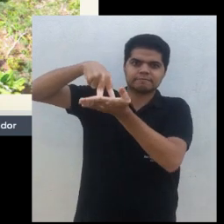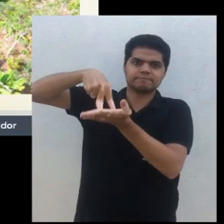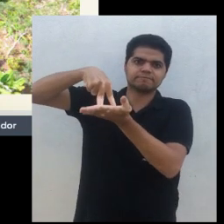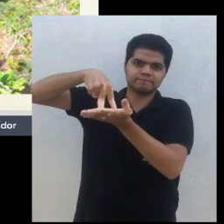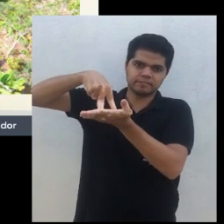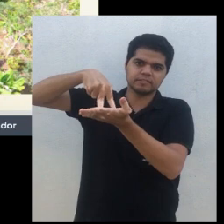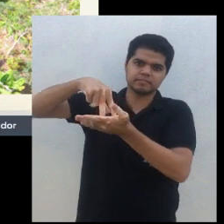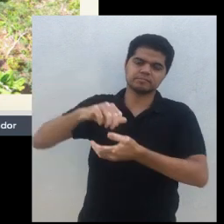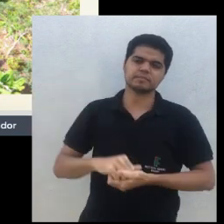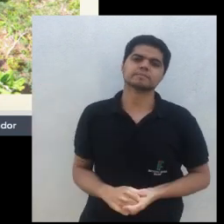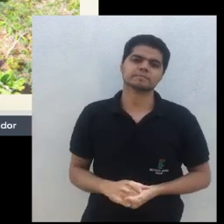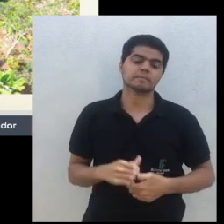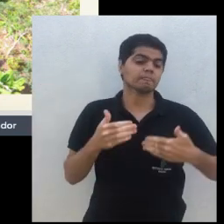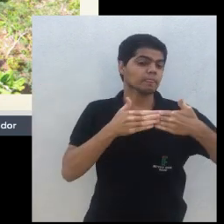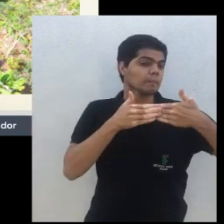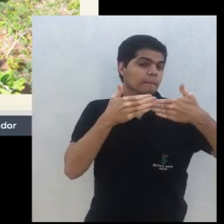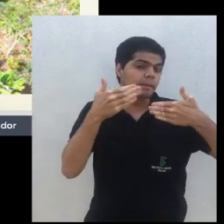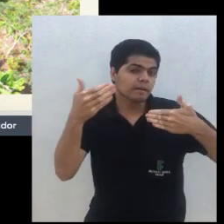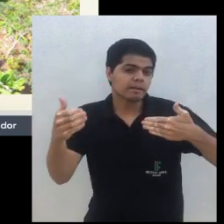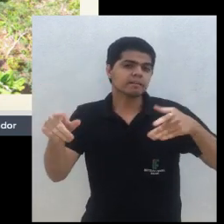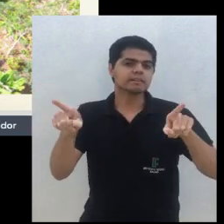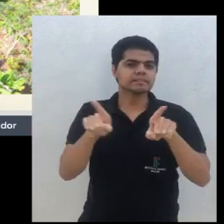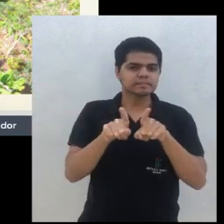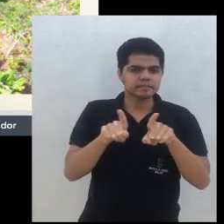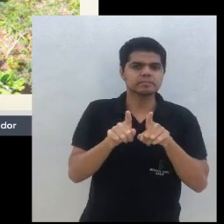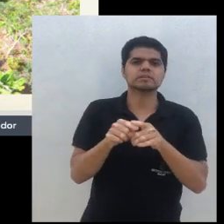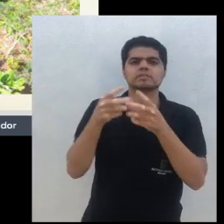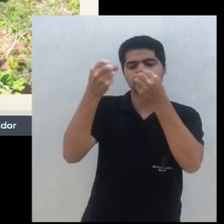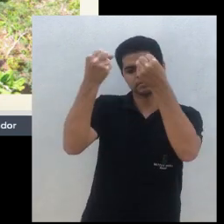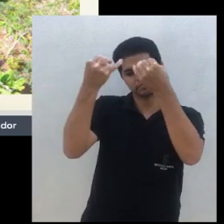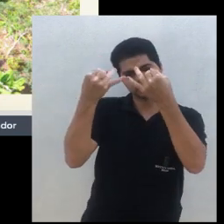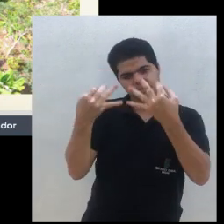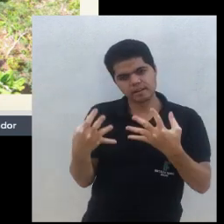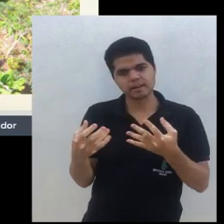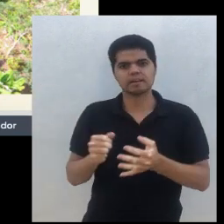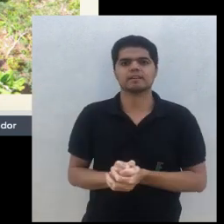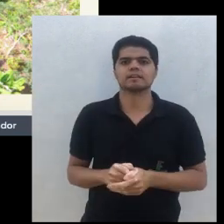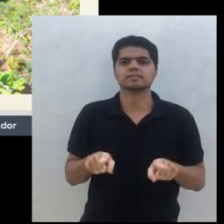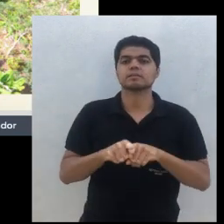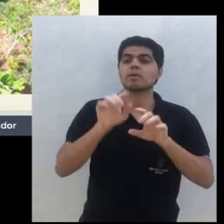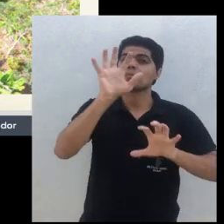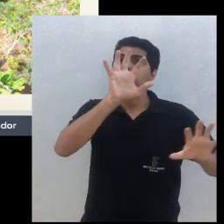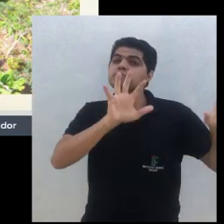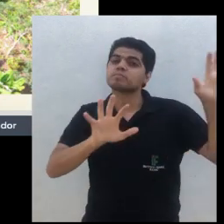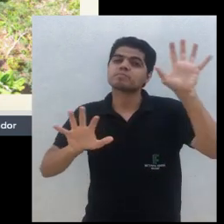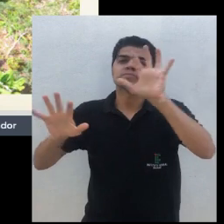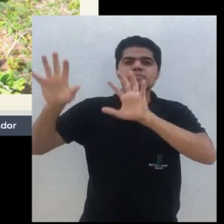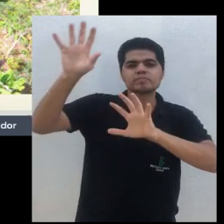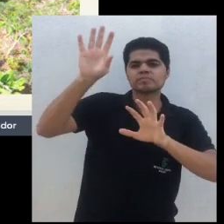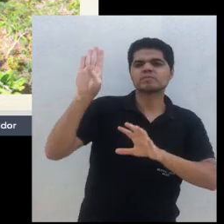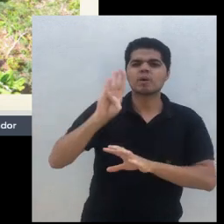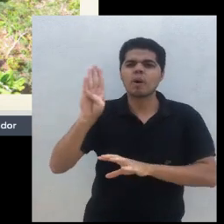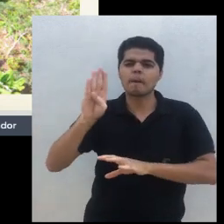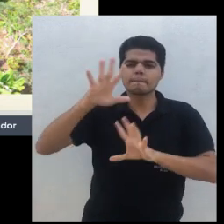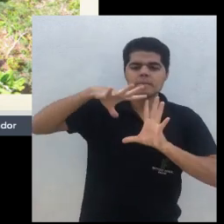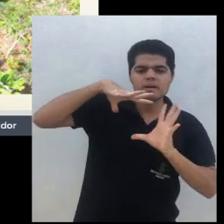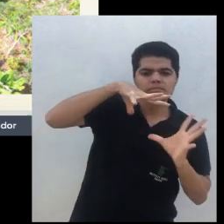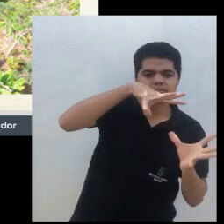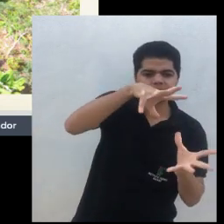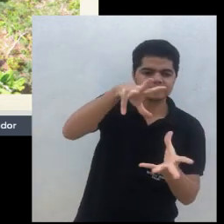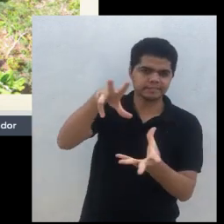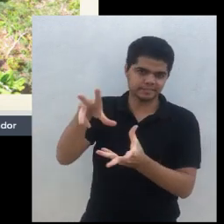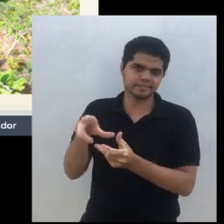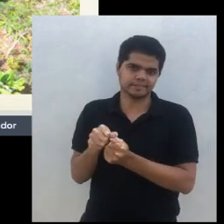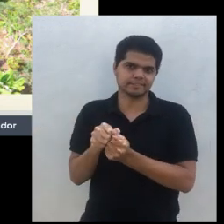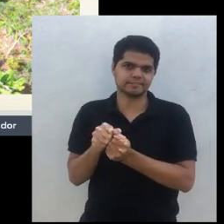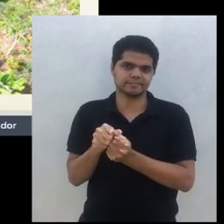estratificação do sistema, nós vamos ver lá adiante como é essa estratificação, rotulagem de microclima, manejo da biodiversidade, vocês